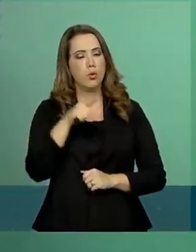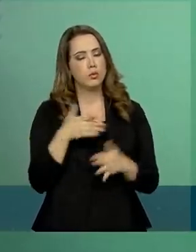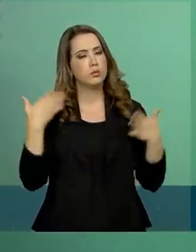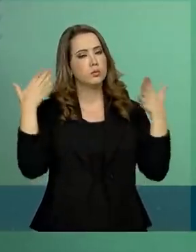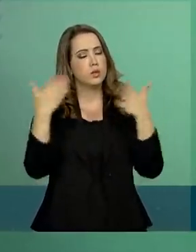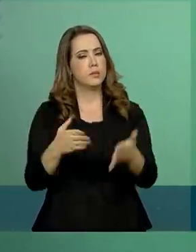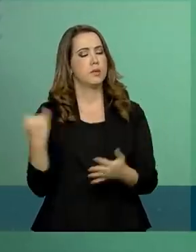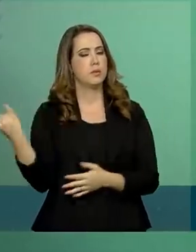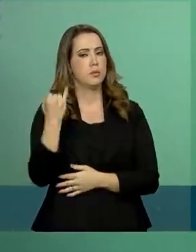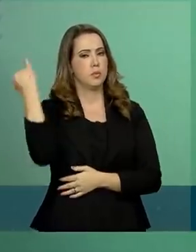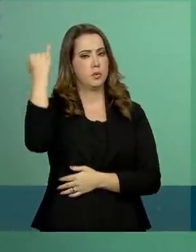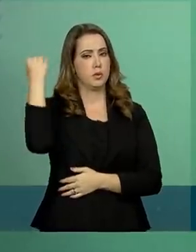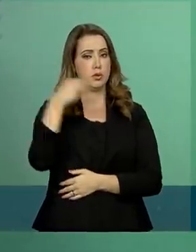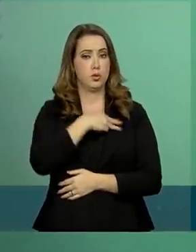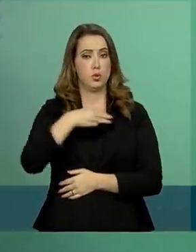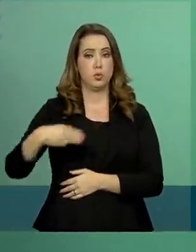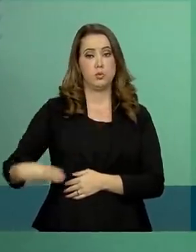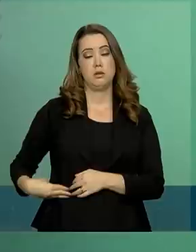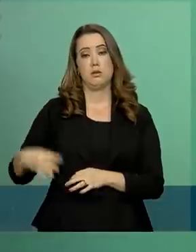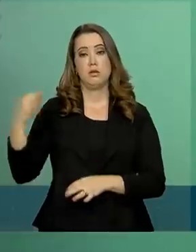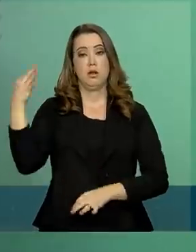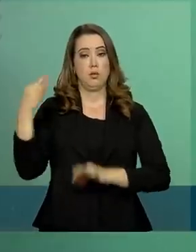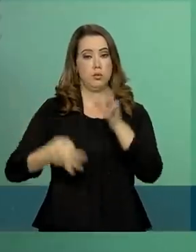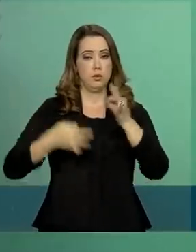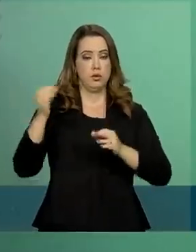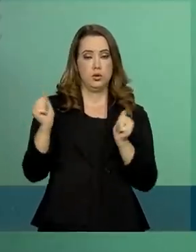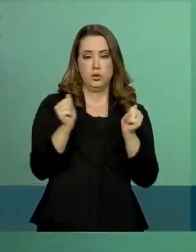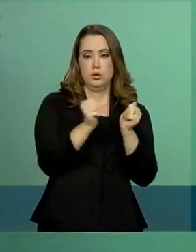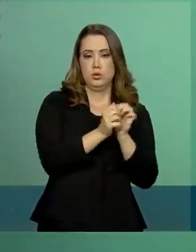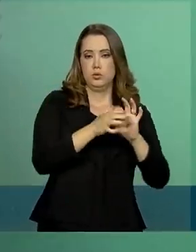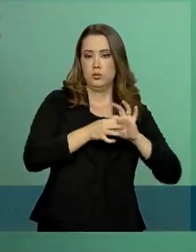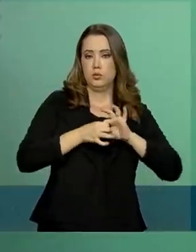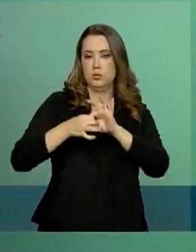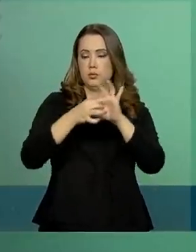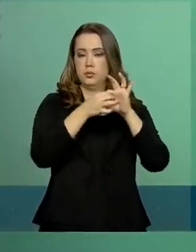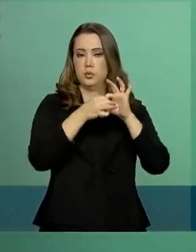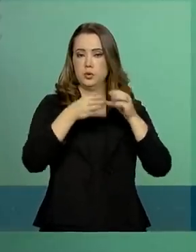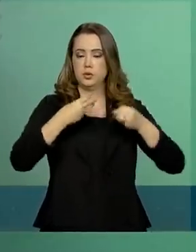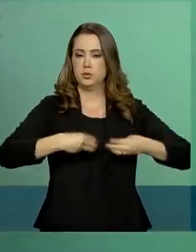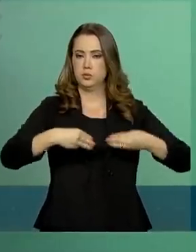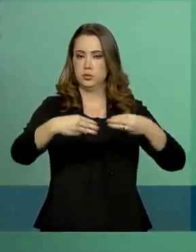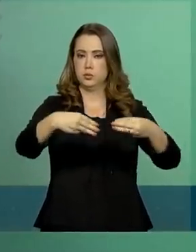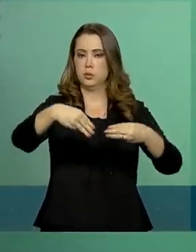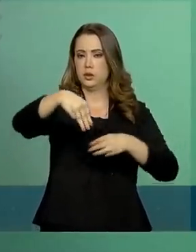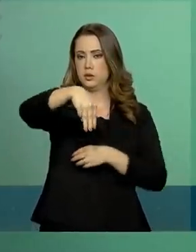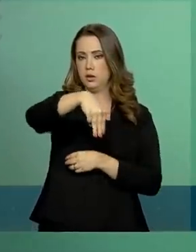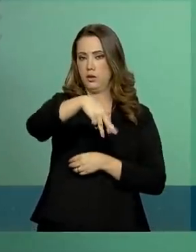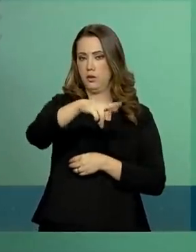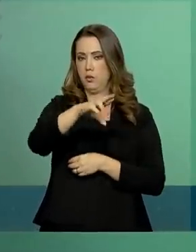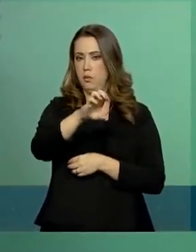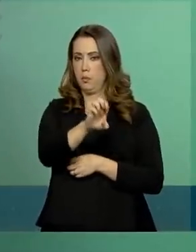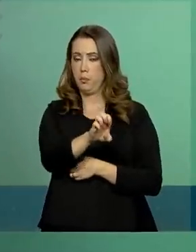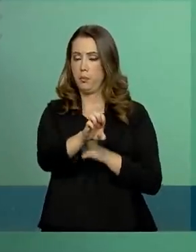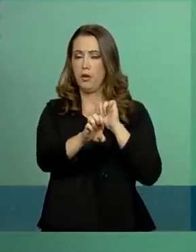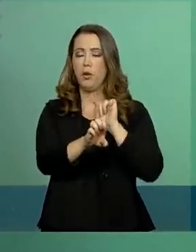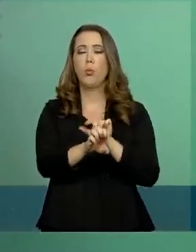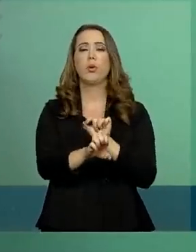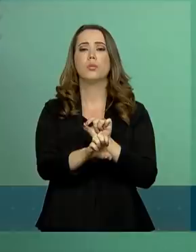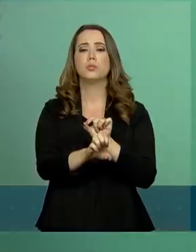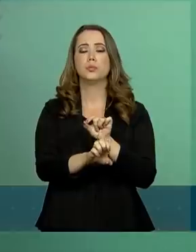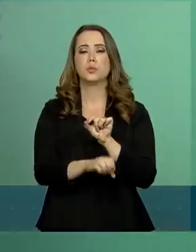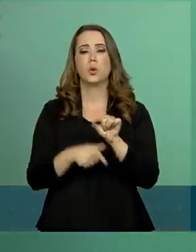participação efetiva do Ministério da Justiça, em conjunto com o Ministério das Relações Exteriores, trata da